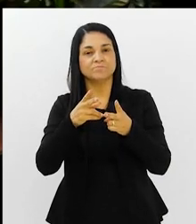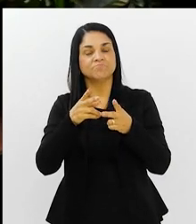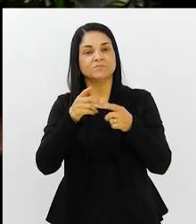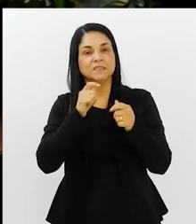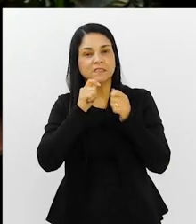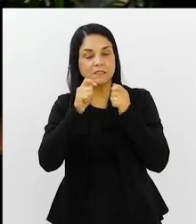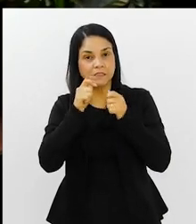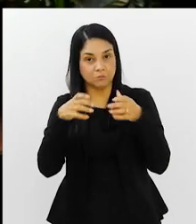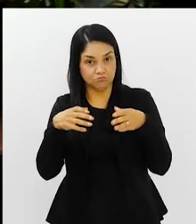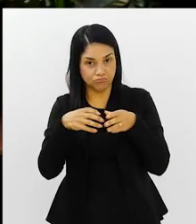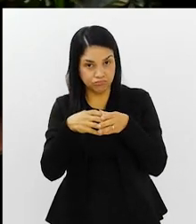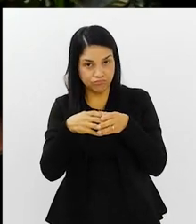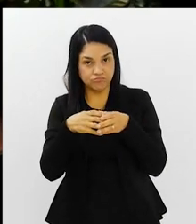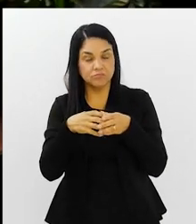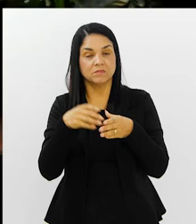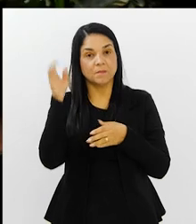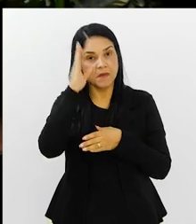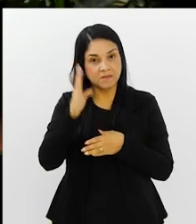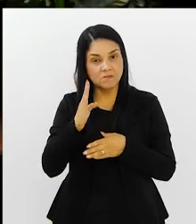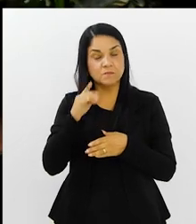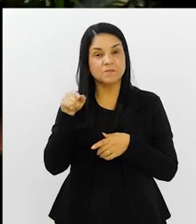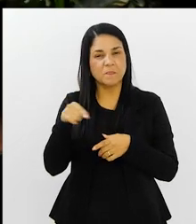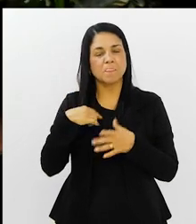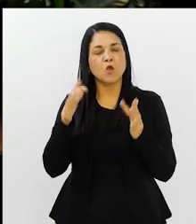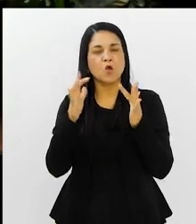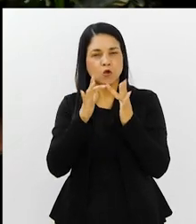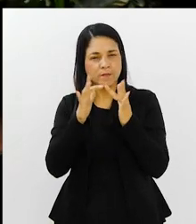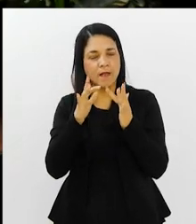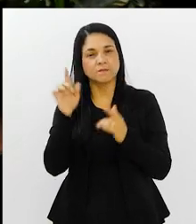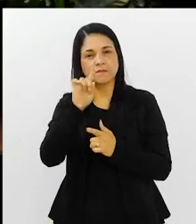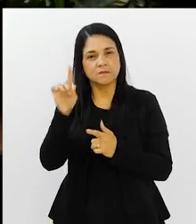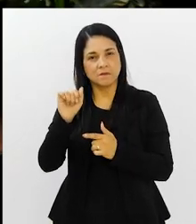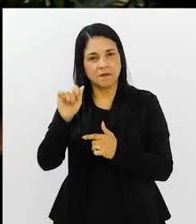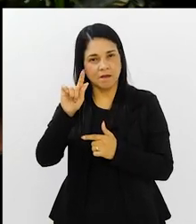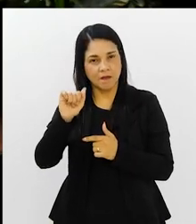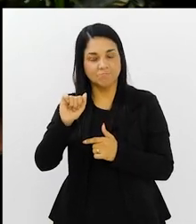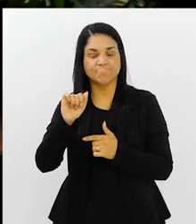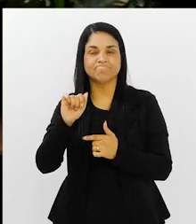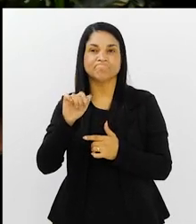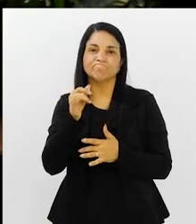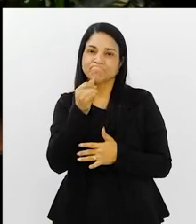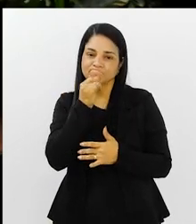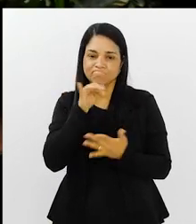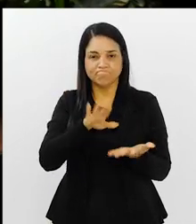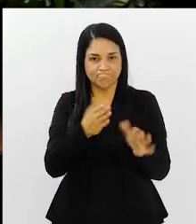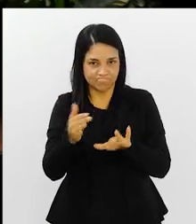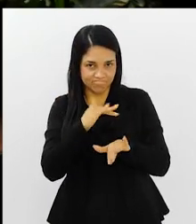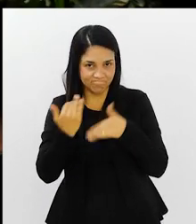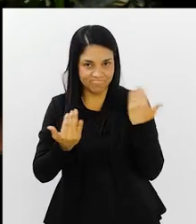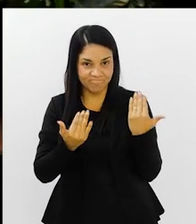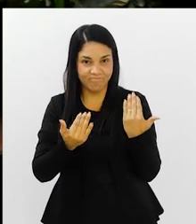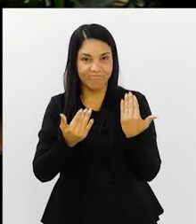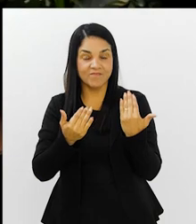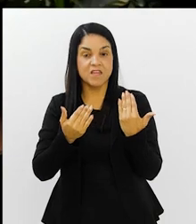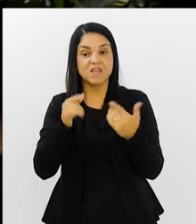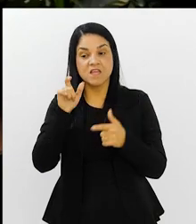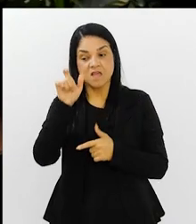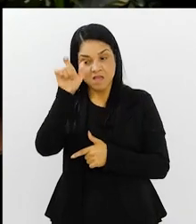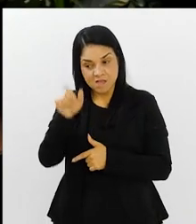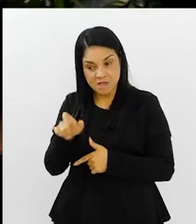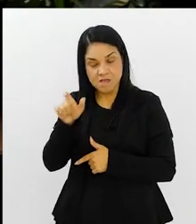a cobertura da seleção. Nós tivemos muito contato com o Zagallo. Infelizmente, nos deixou. E o Zagallo